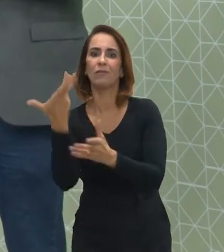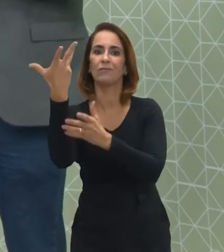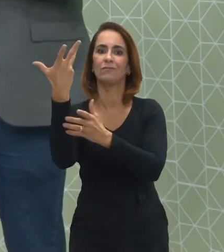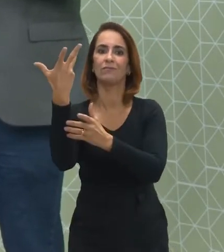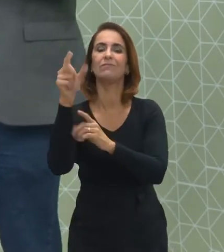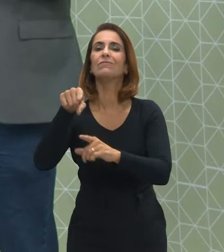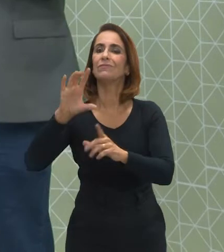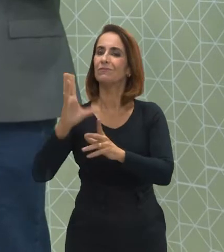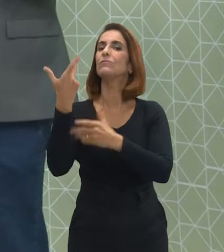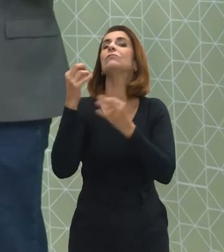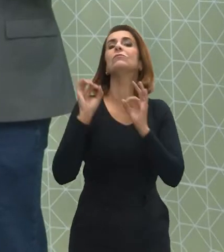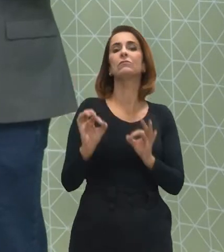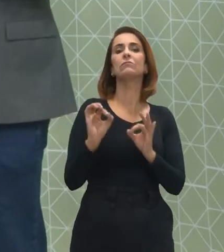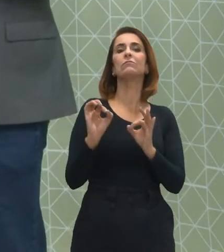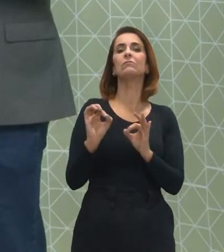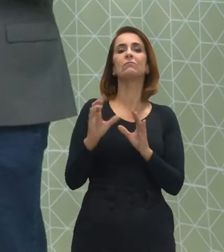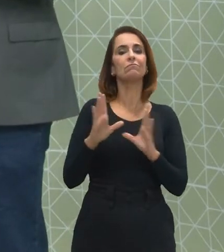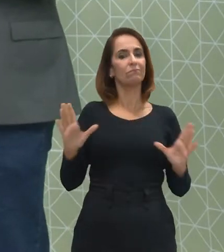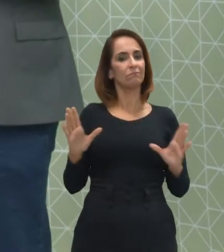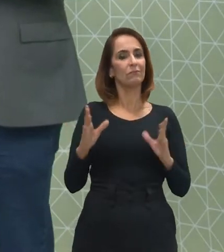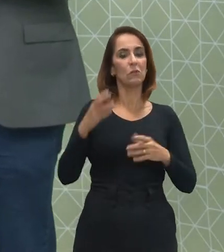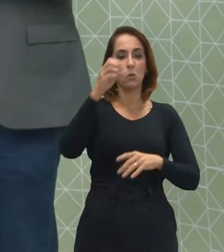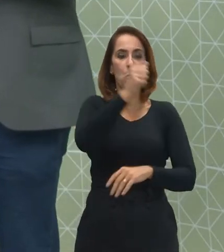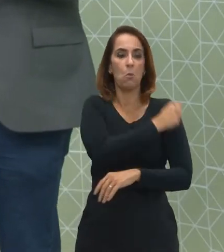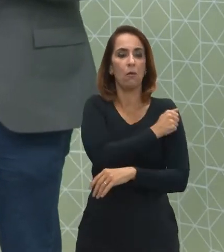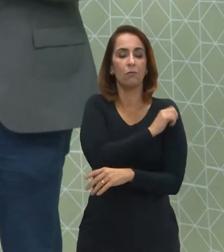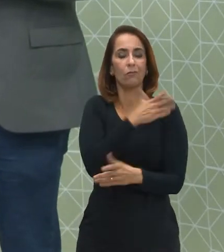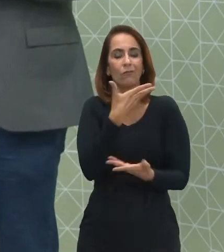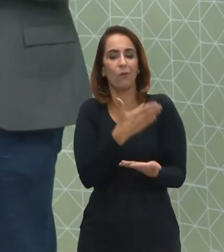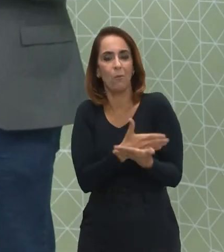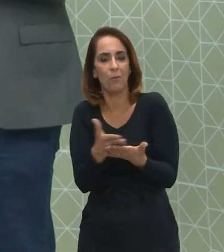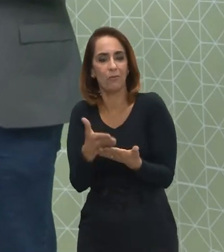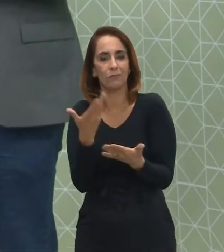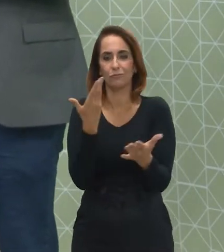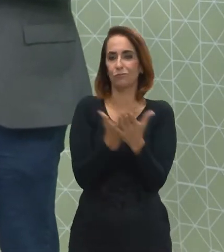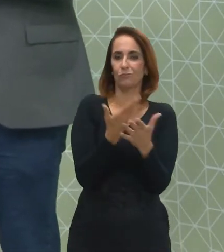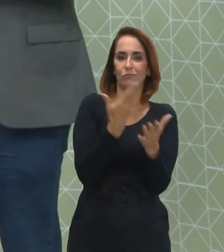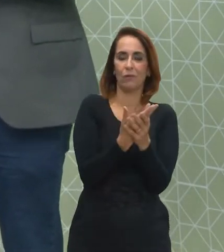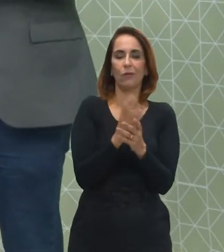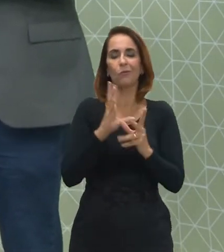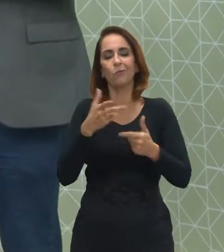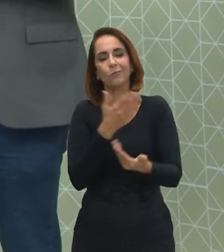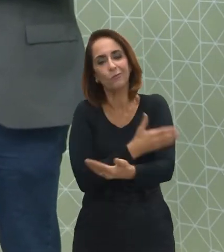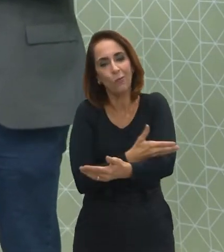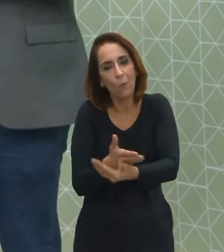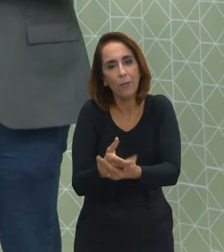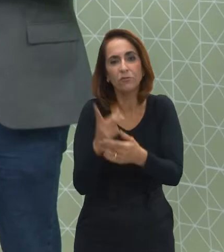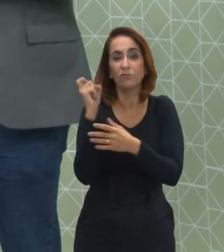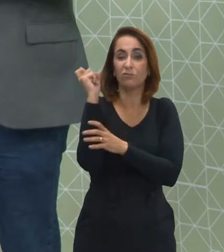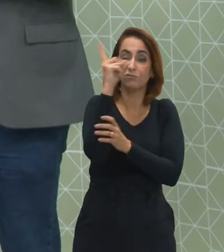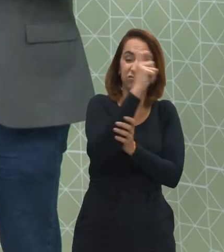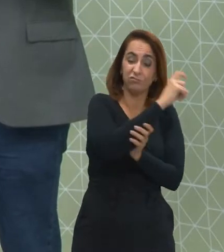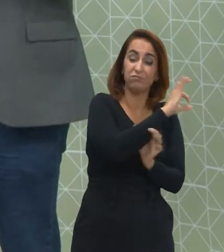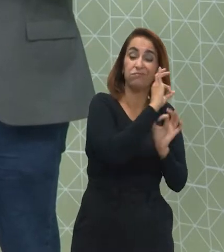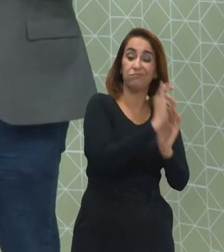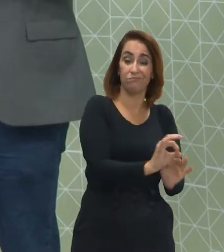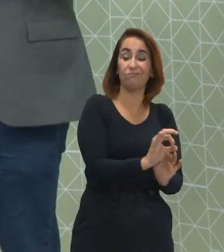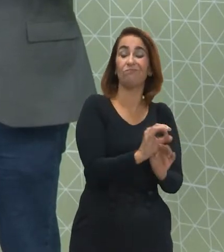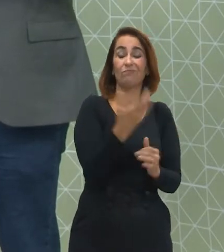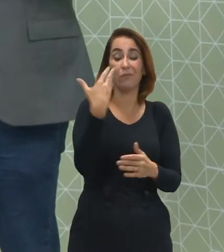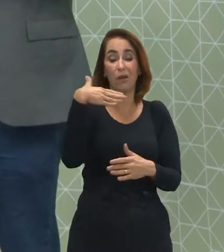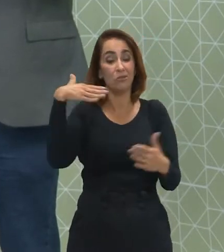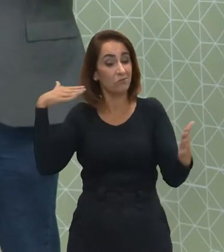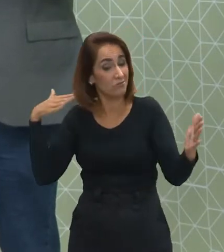acontece é que o estudante, quando ele vai iniciar, todo começo é difícil, né?